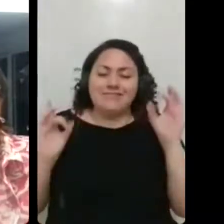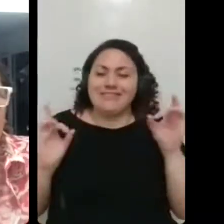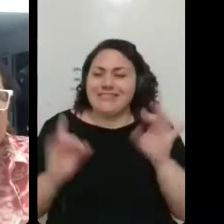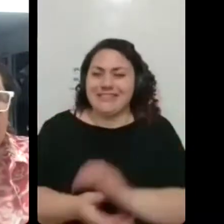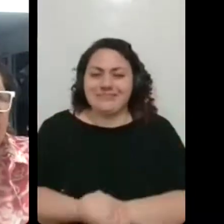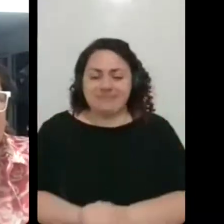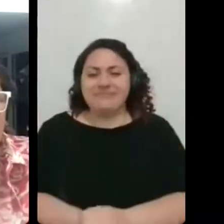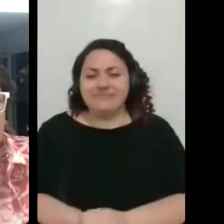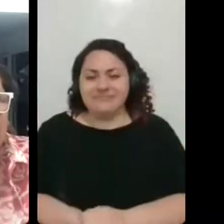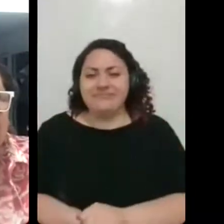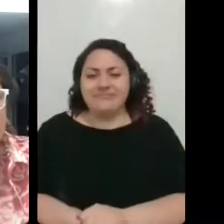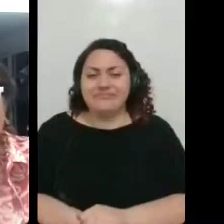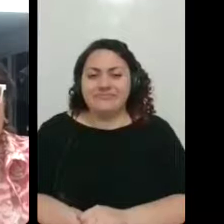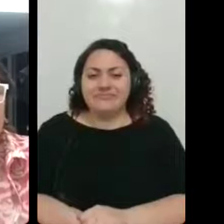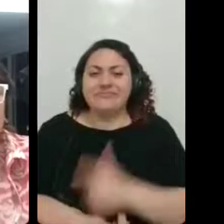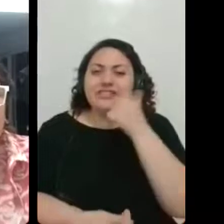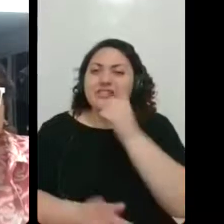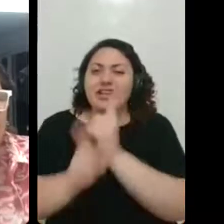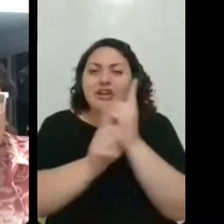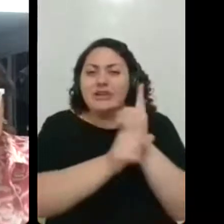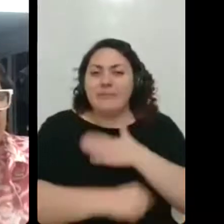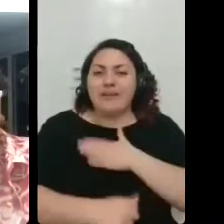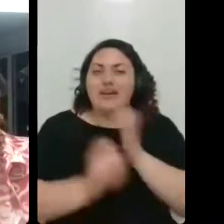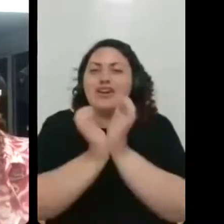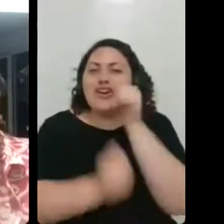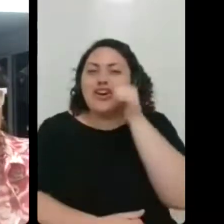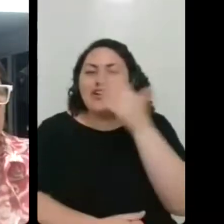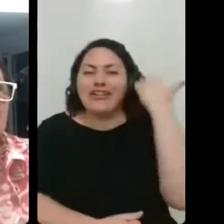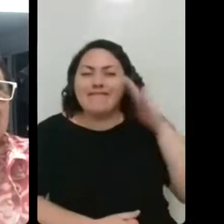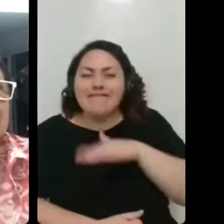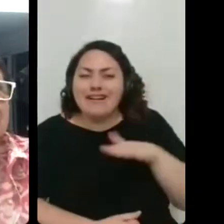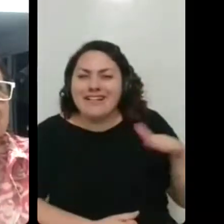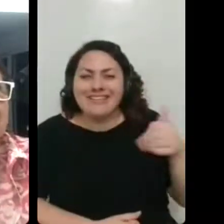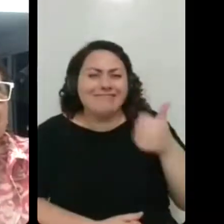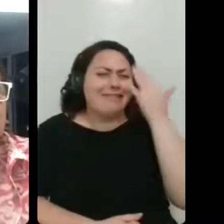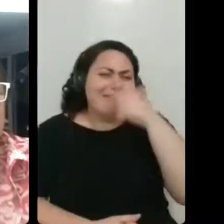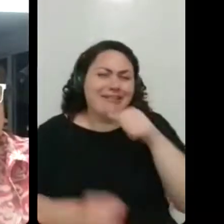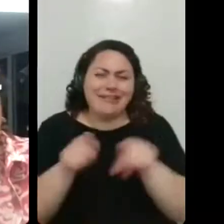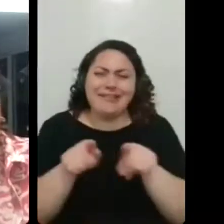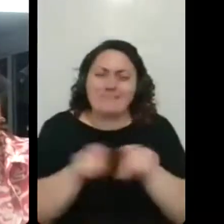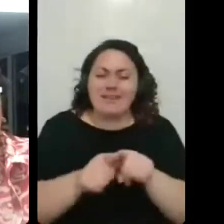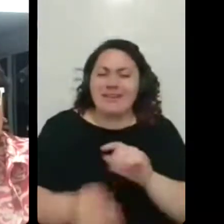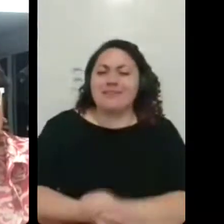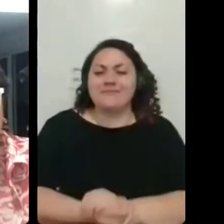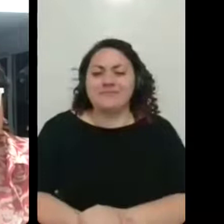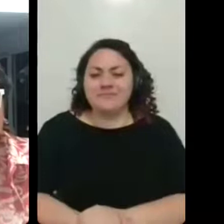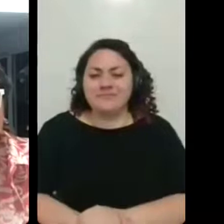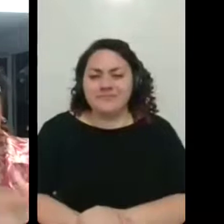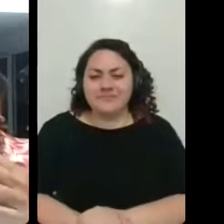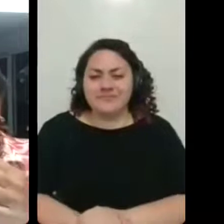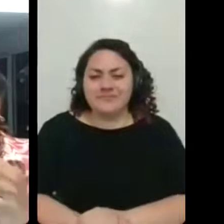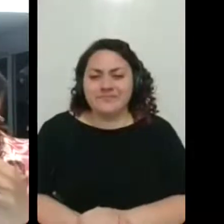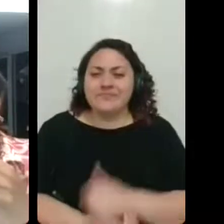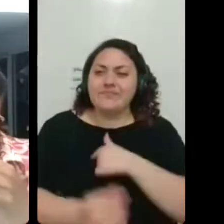Ter encontrado minhas colegas de infância foi muito único. Ter encontrado minha, meu